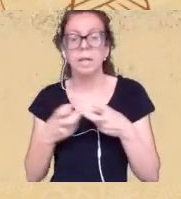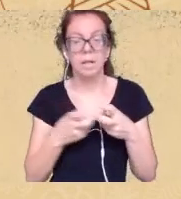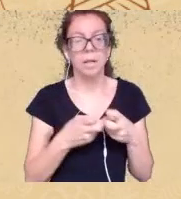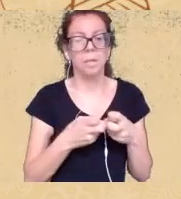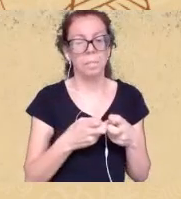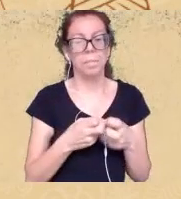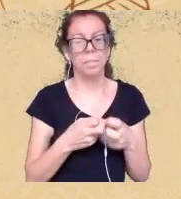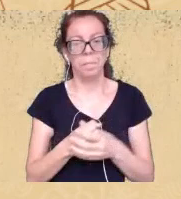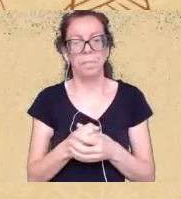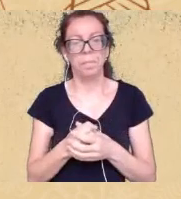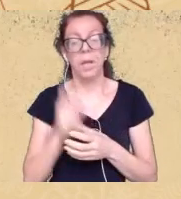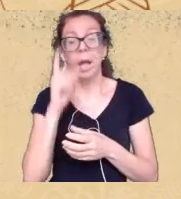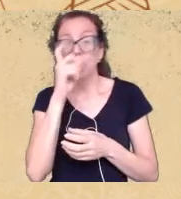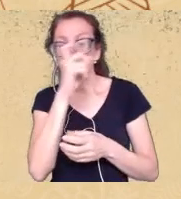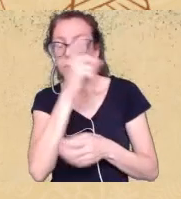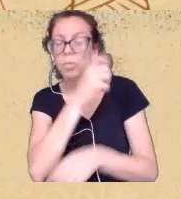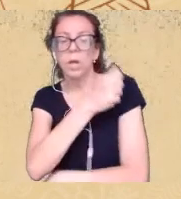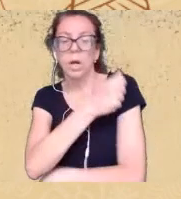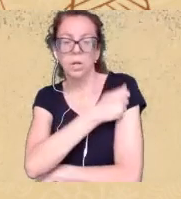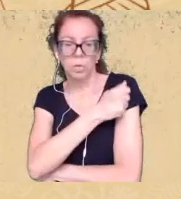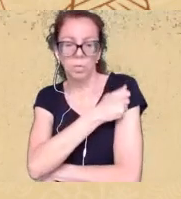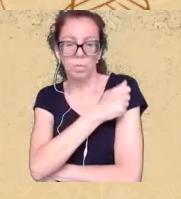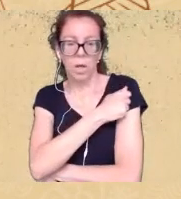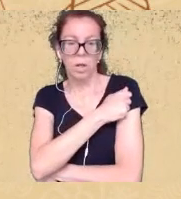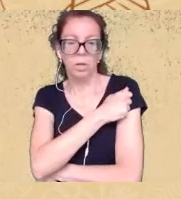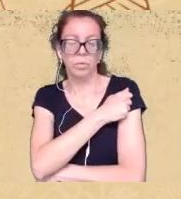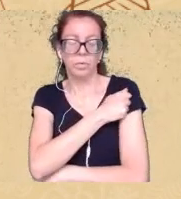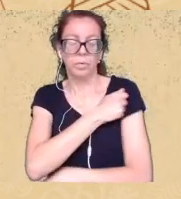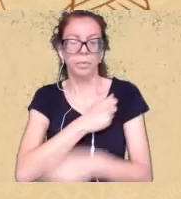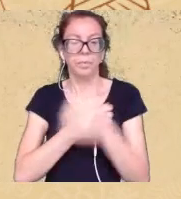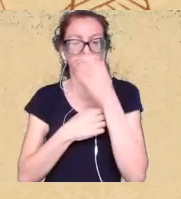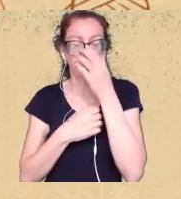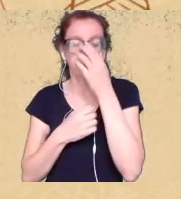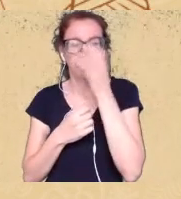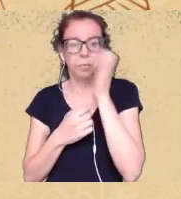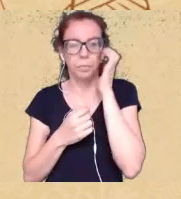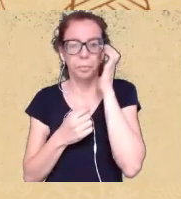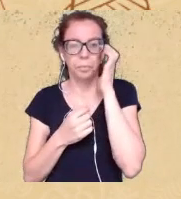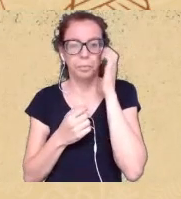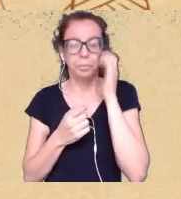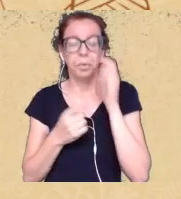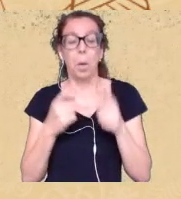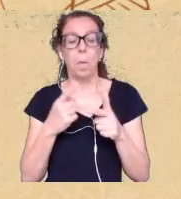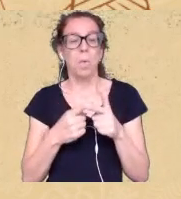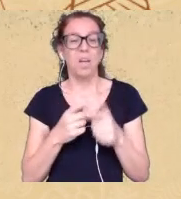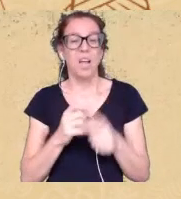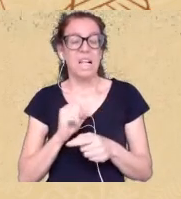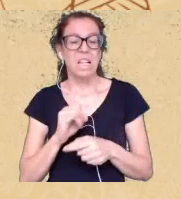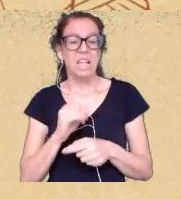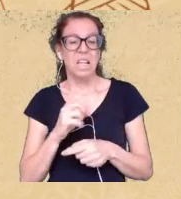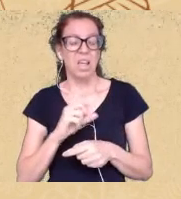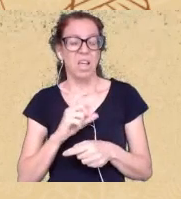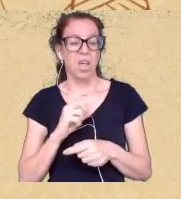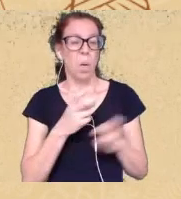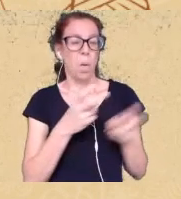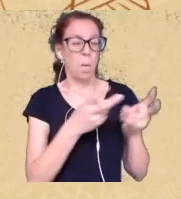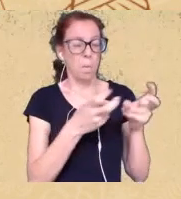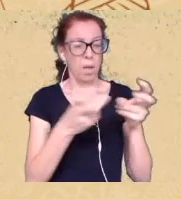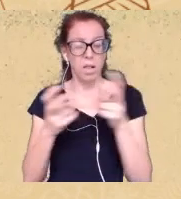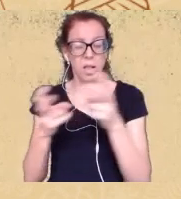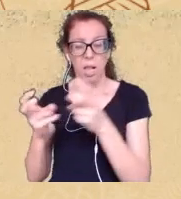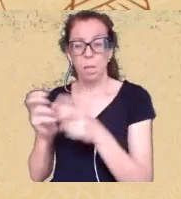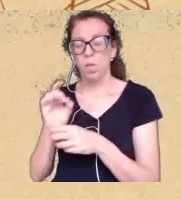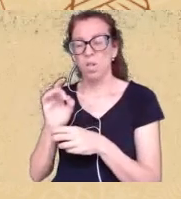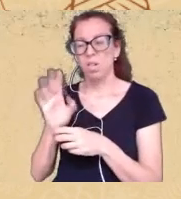ramificações todas essas possibilidades porque se eu olho só de uma perspectiva eu não estou enxergando